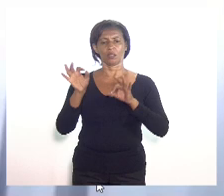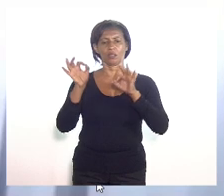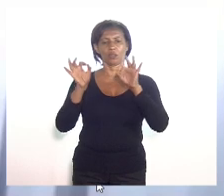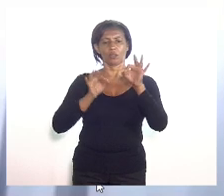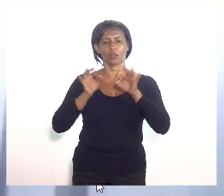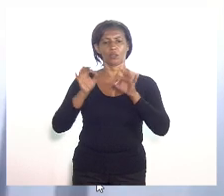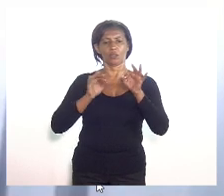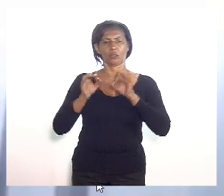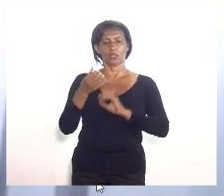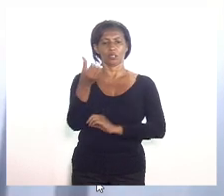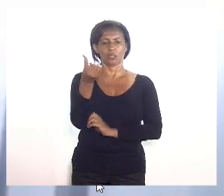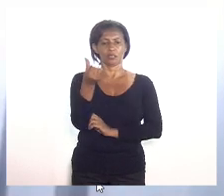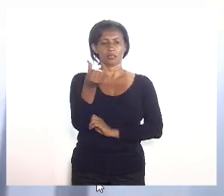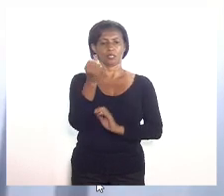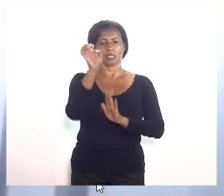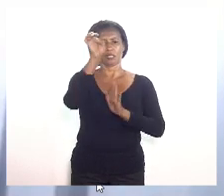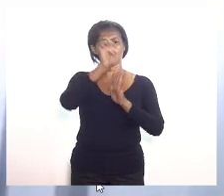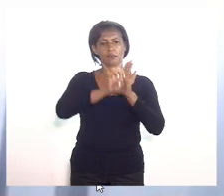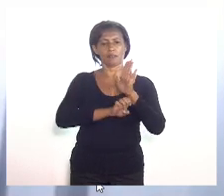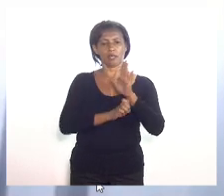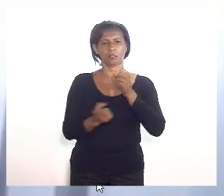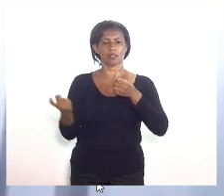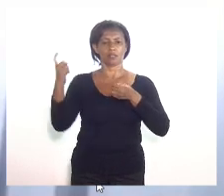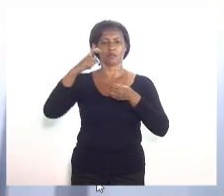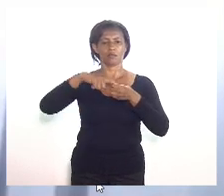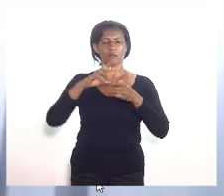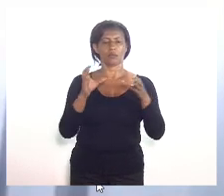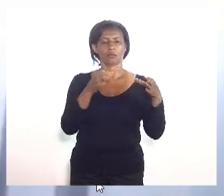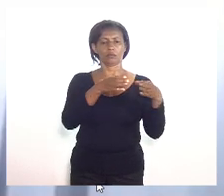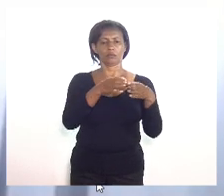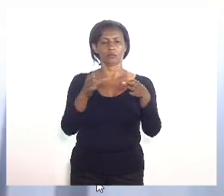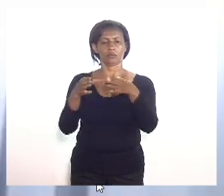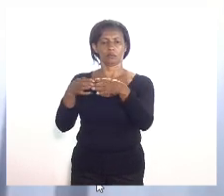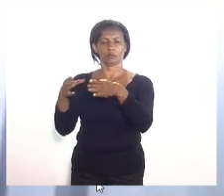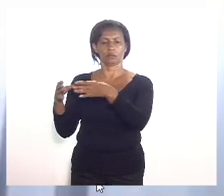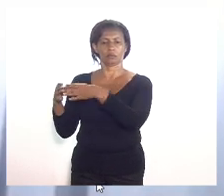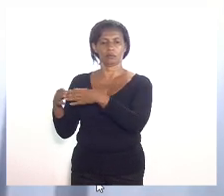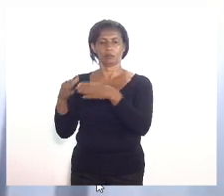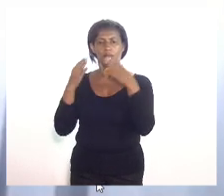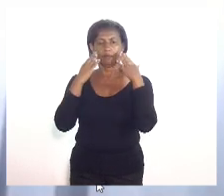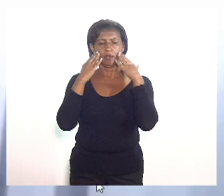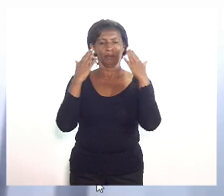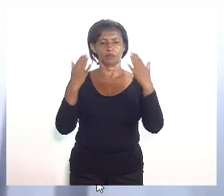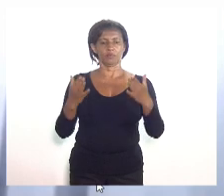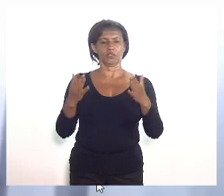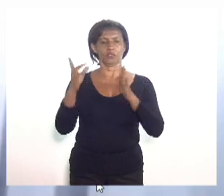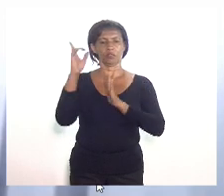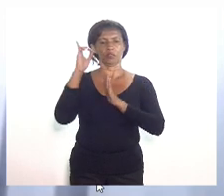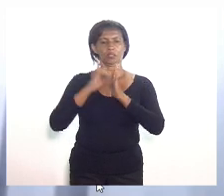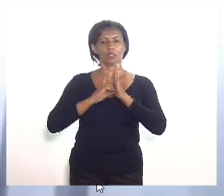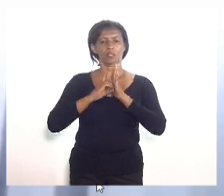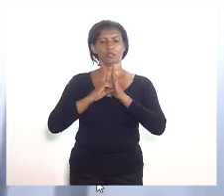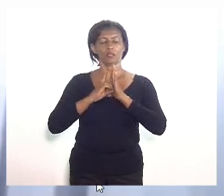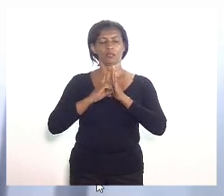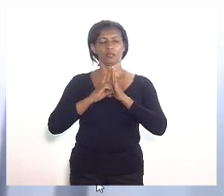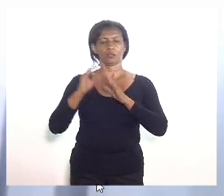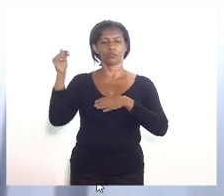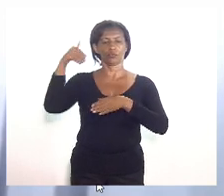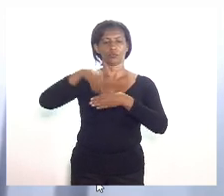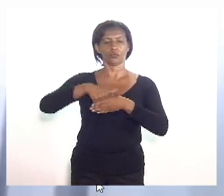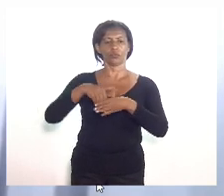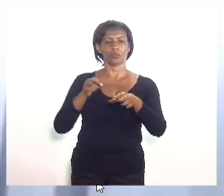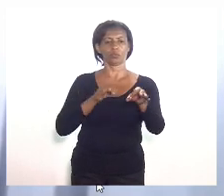recebeu seis emendas e retorna às comissões. Para manifestação e declaração de voto no projeto